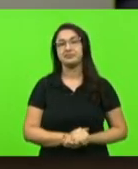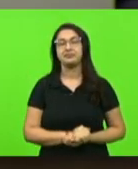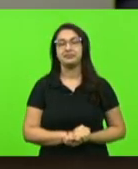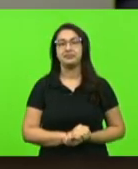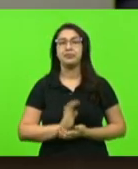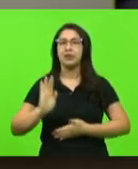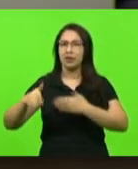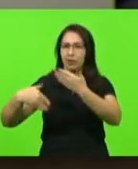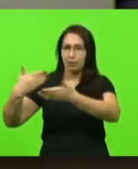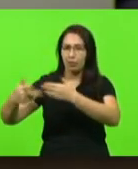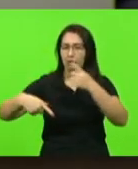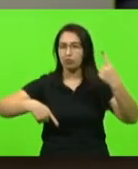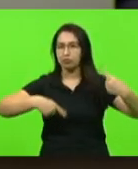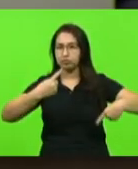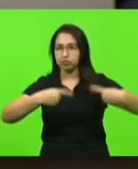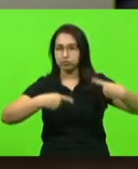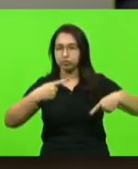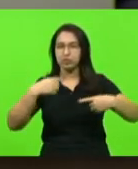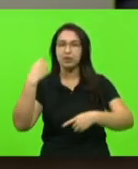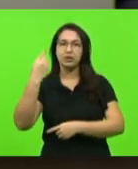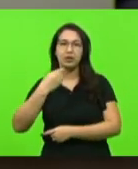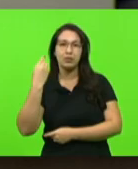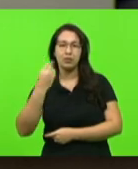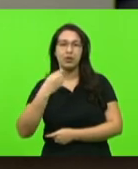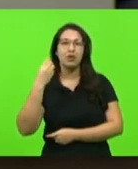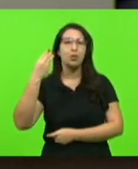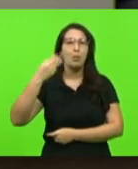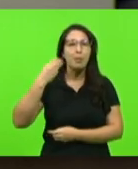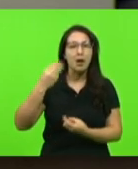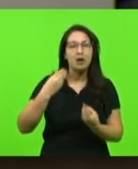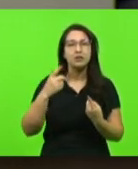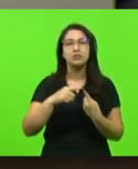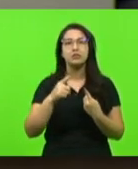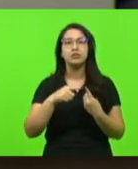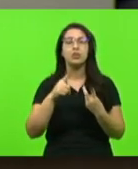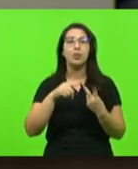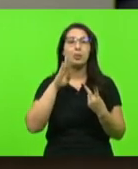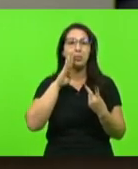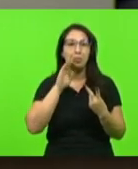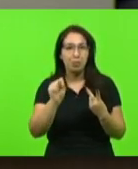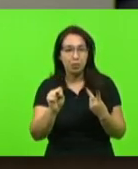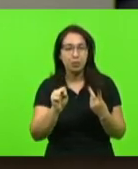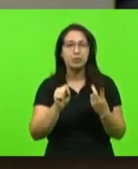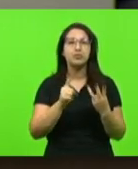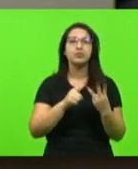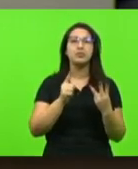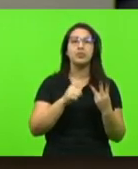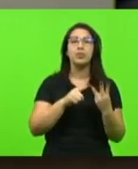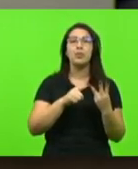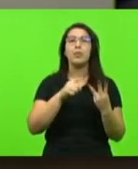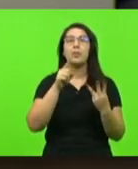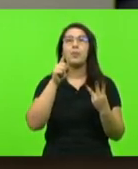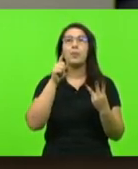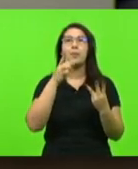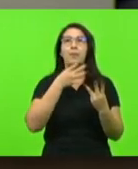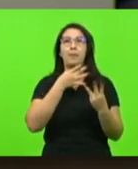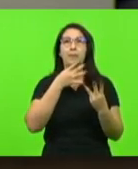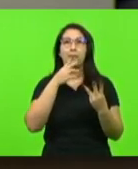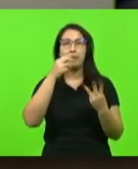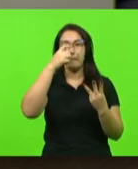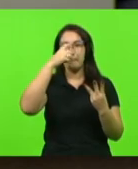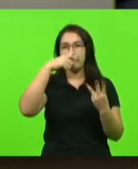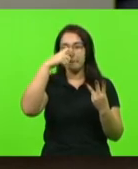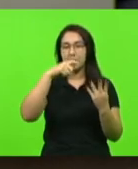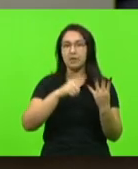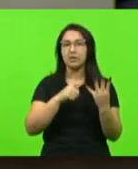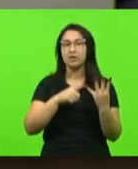discutido pelos senhores deputados de Marcio Machado, Bruno Souza, Maurício Scudilac, Kennedy Nunes,